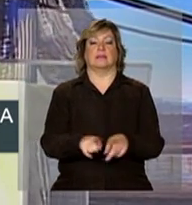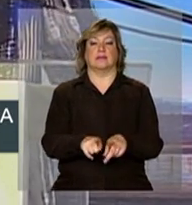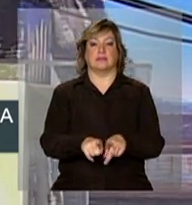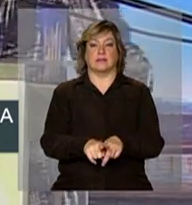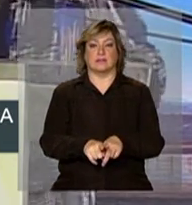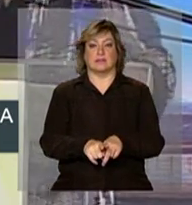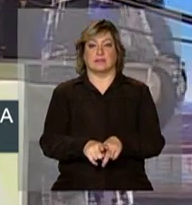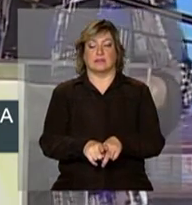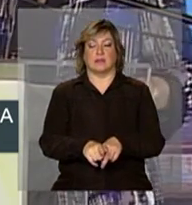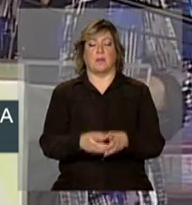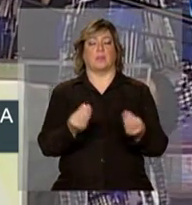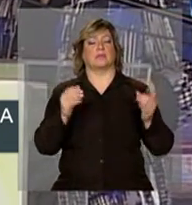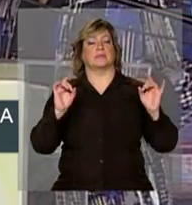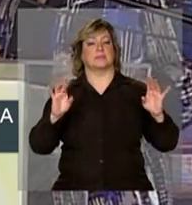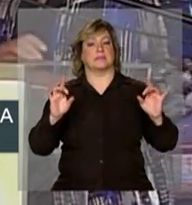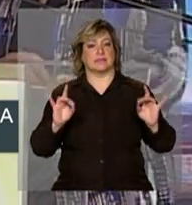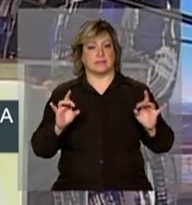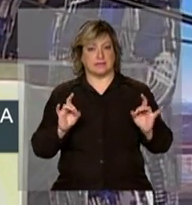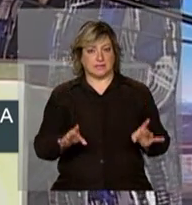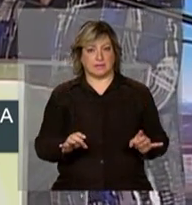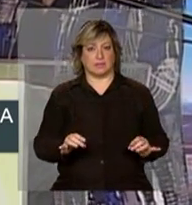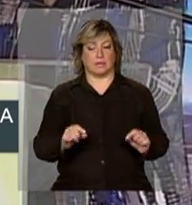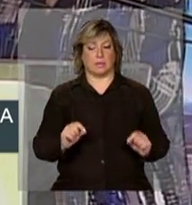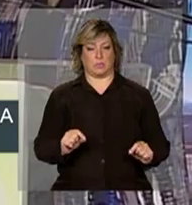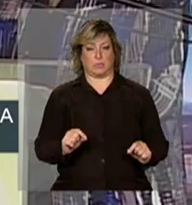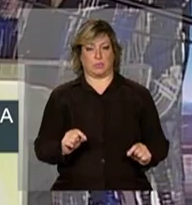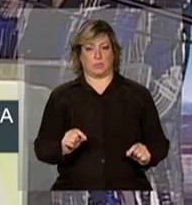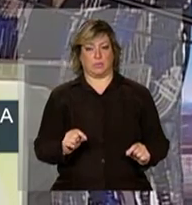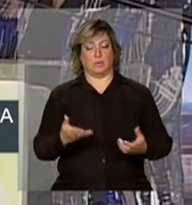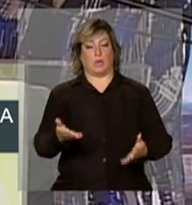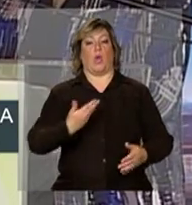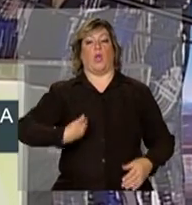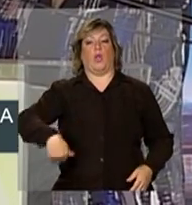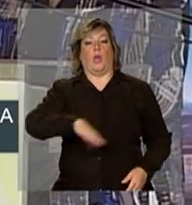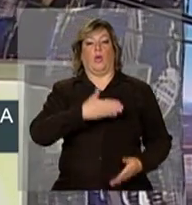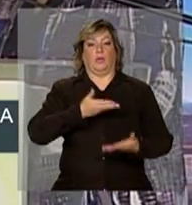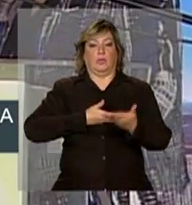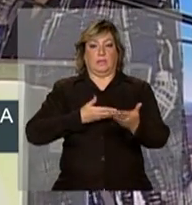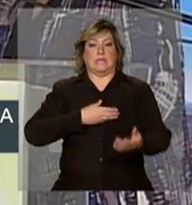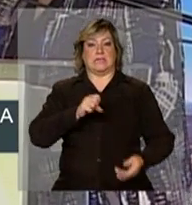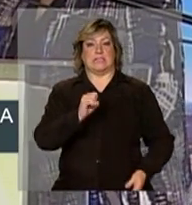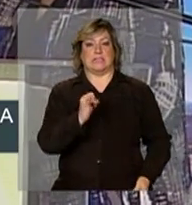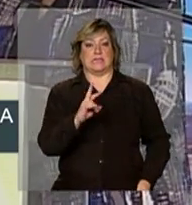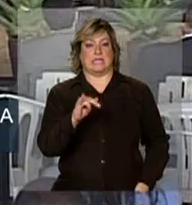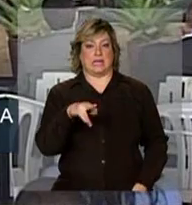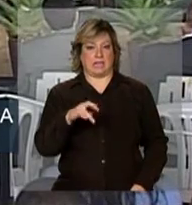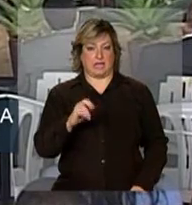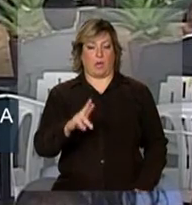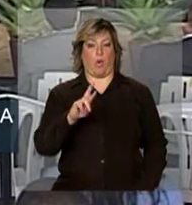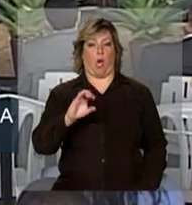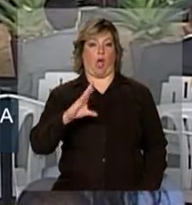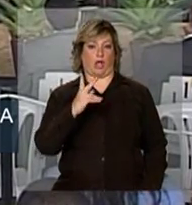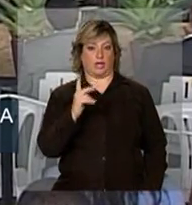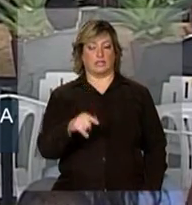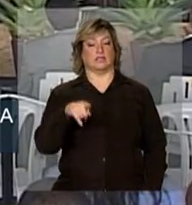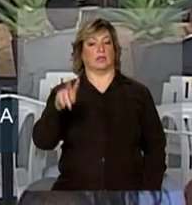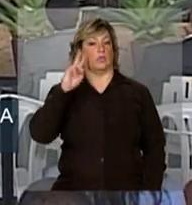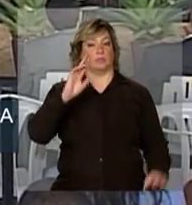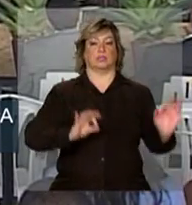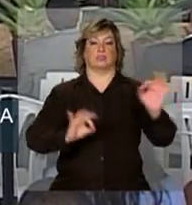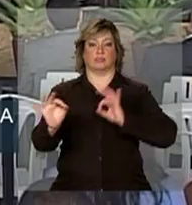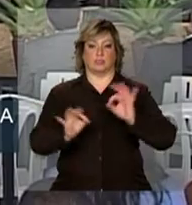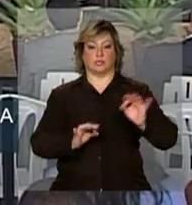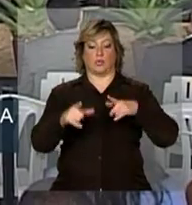muito especialmente, o nosso companheiro Cirineu da Rocha, coordenador